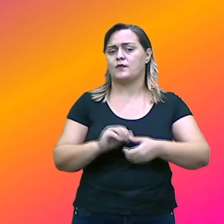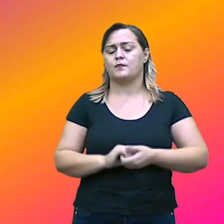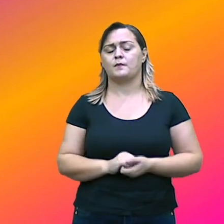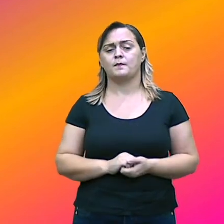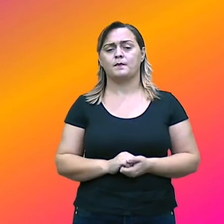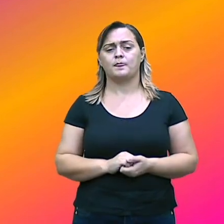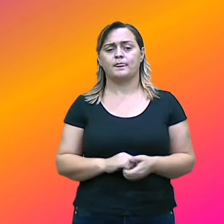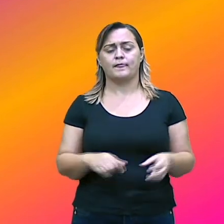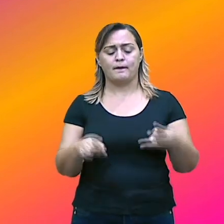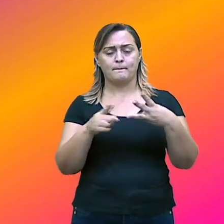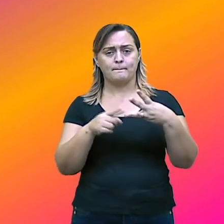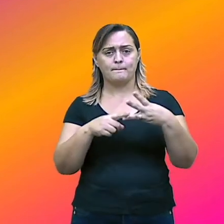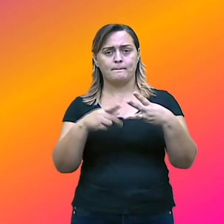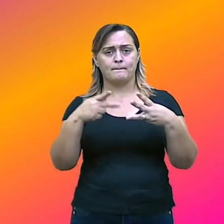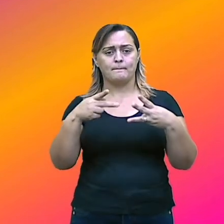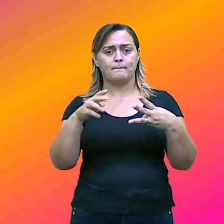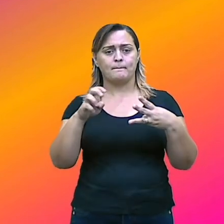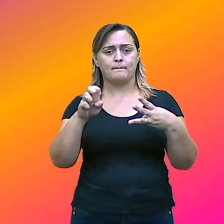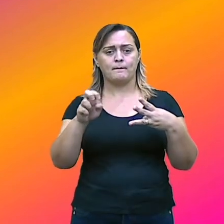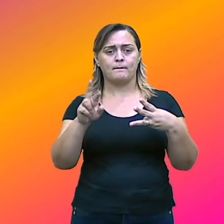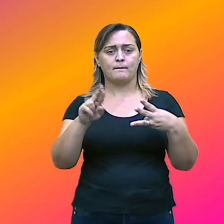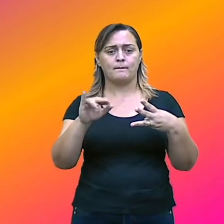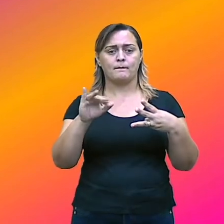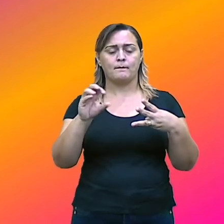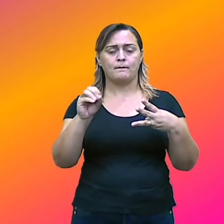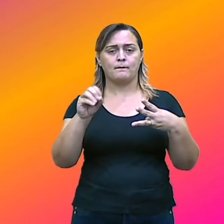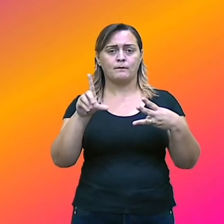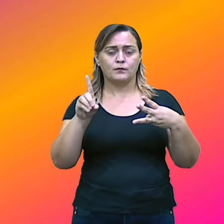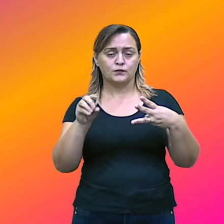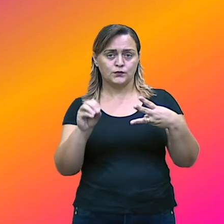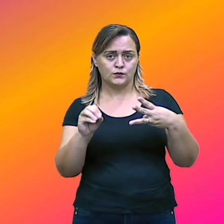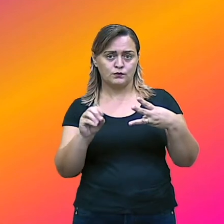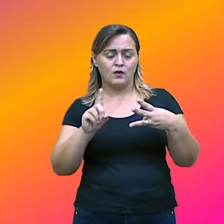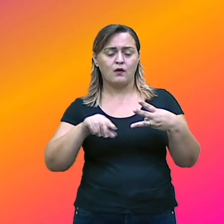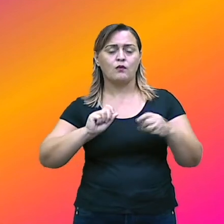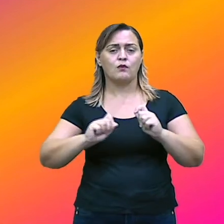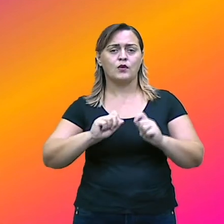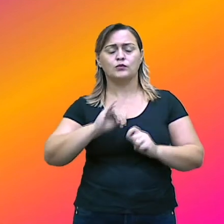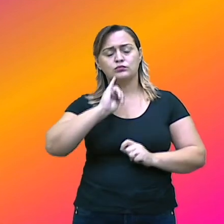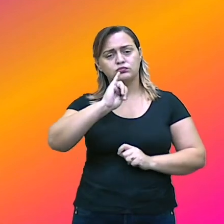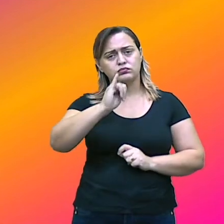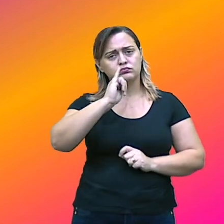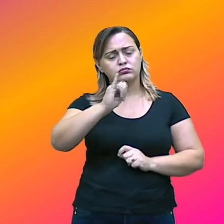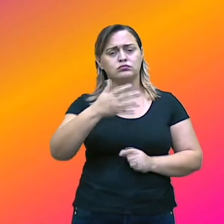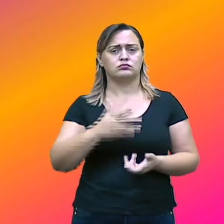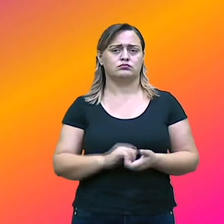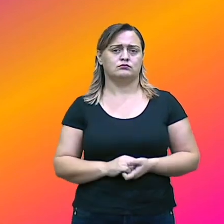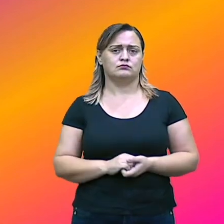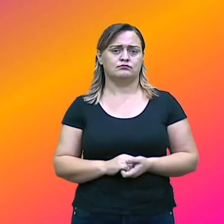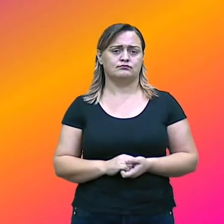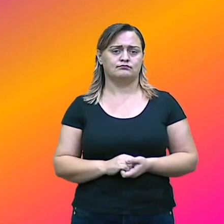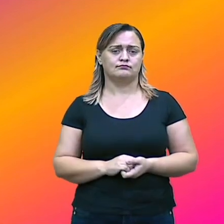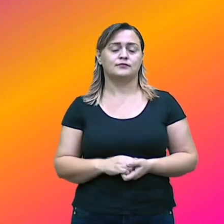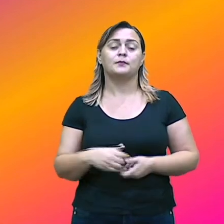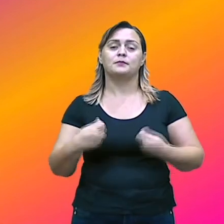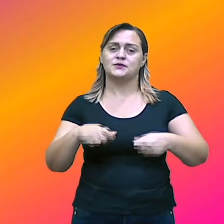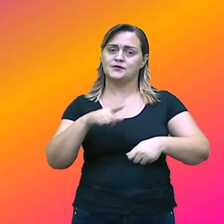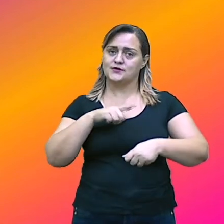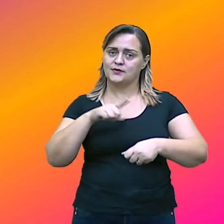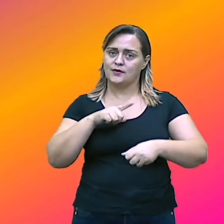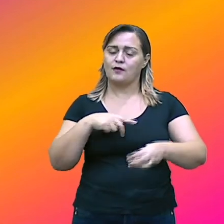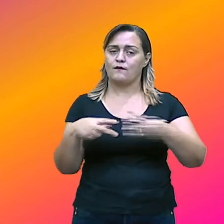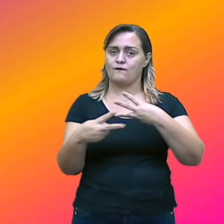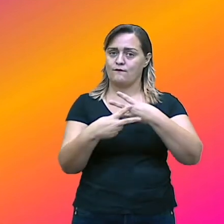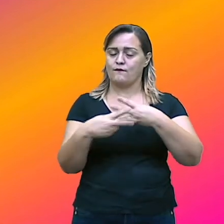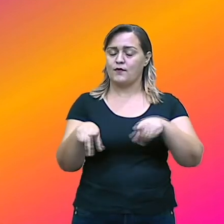tá bom? E o período? Ah, período é um enunciado, né? É com uma oração. Isso.